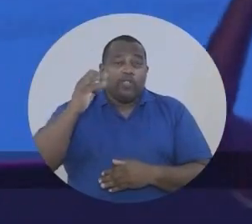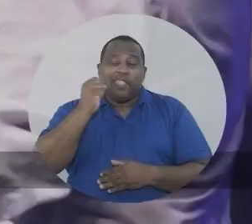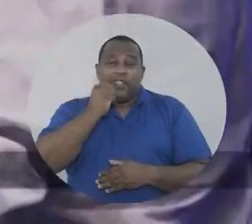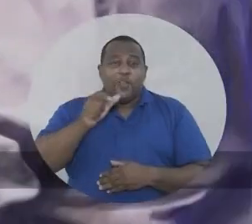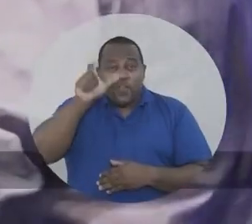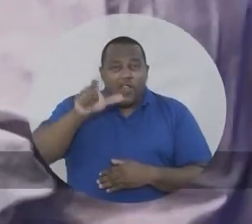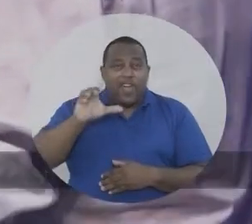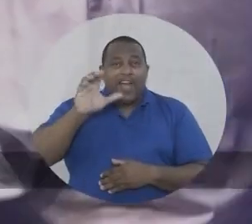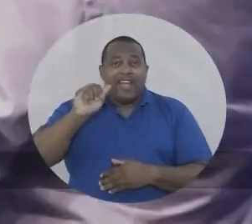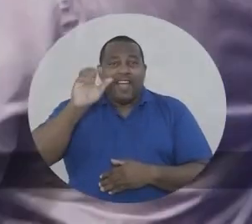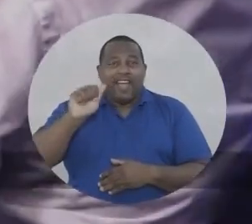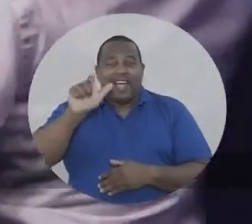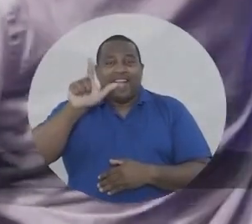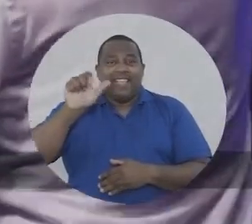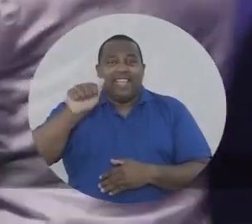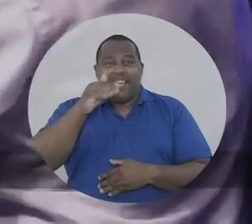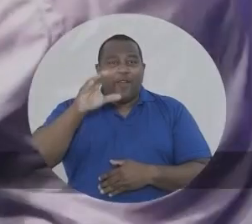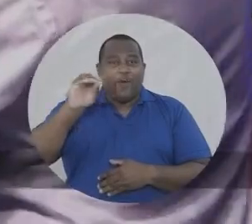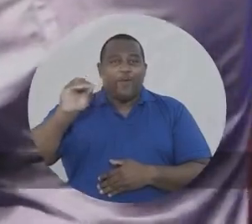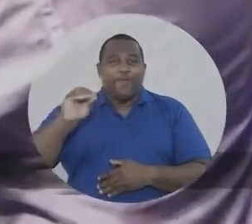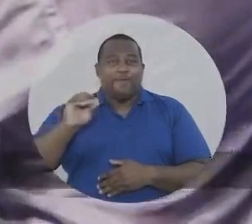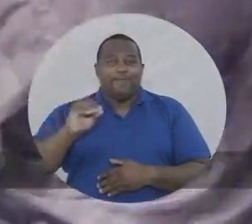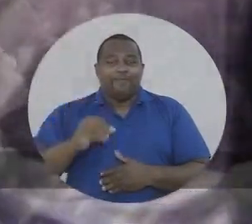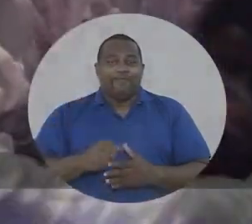futuro senador eu